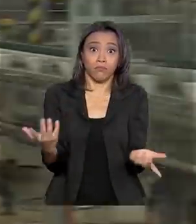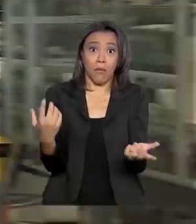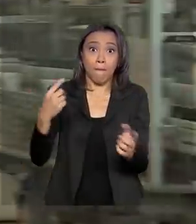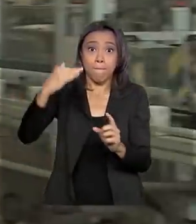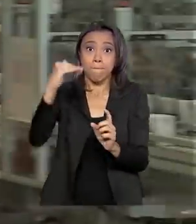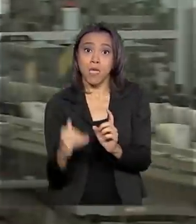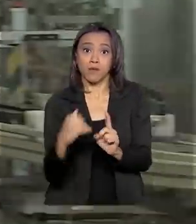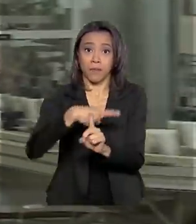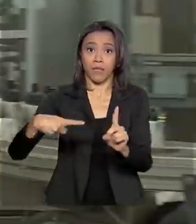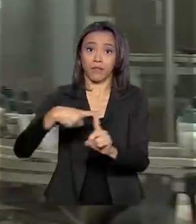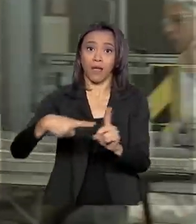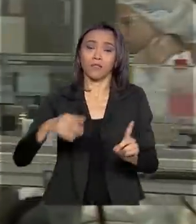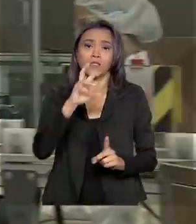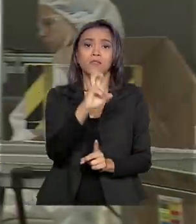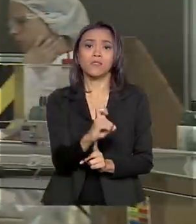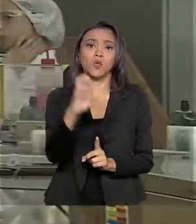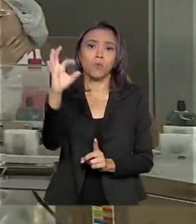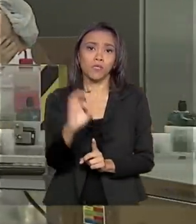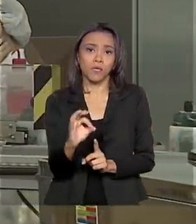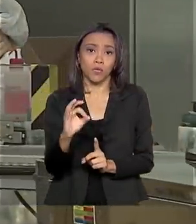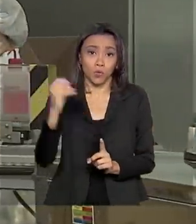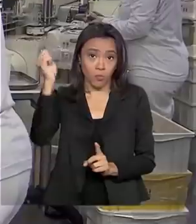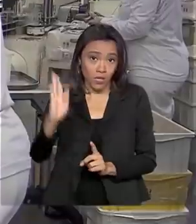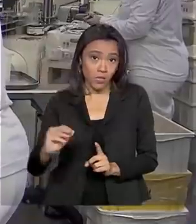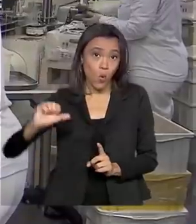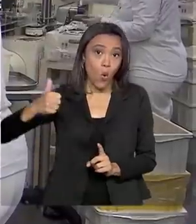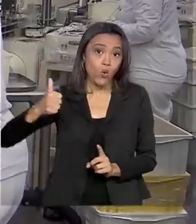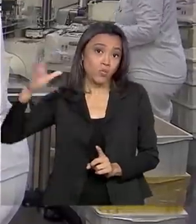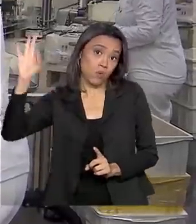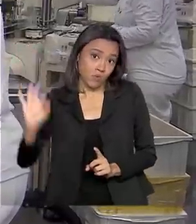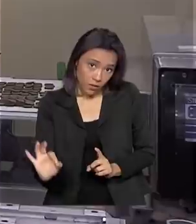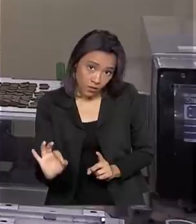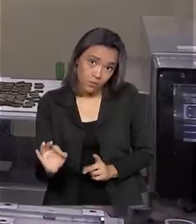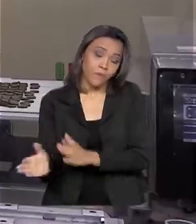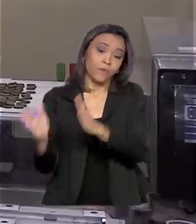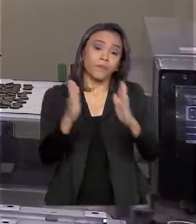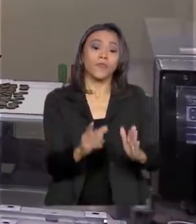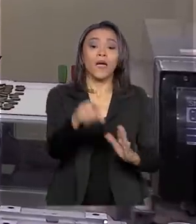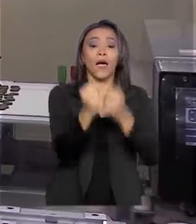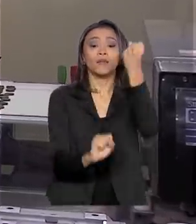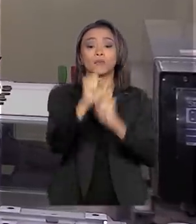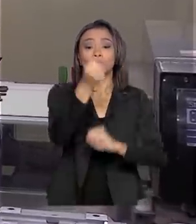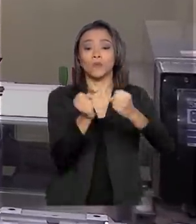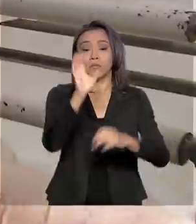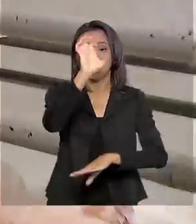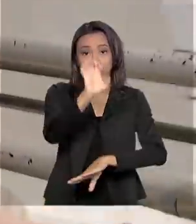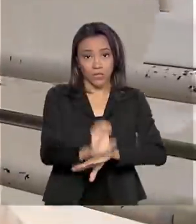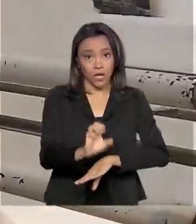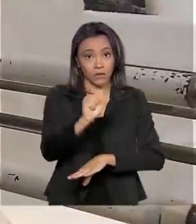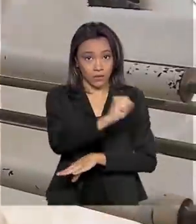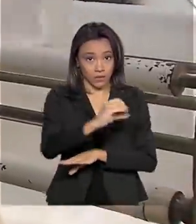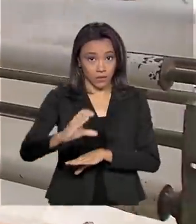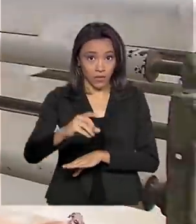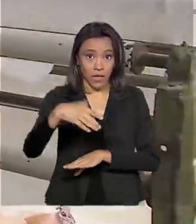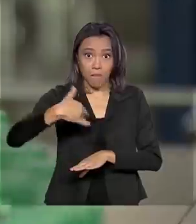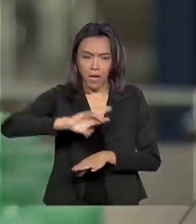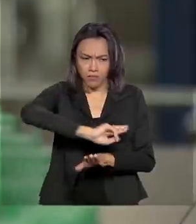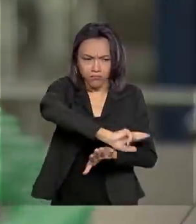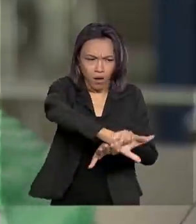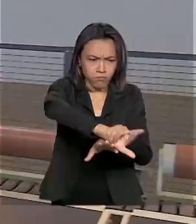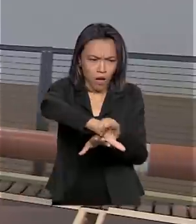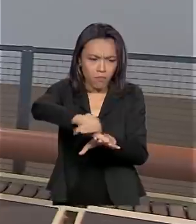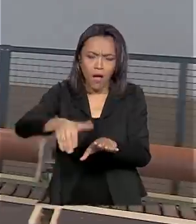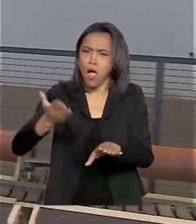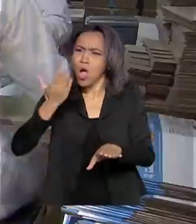nacional, 5% contra 11%. A indústria do Estado é também a mais diversificada do país. Texto,